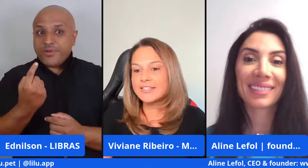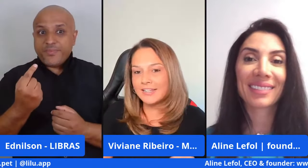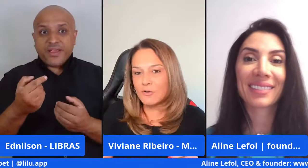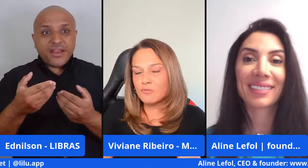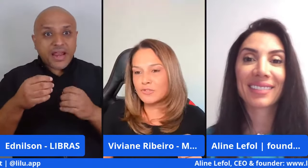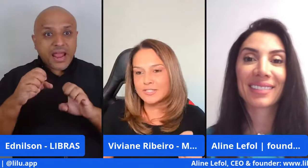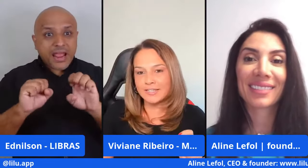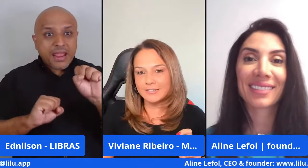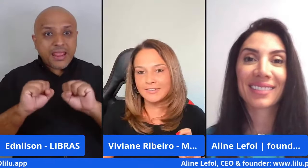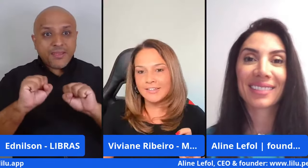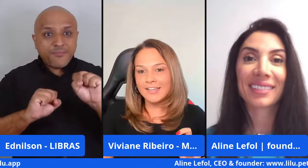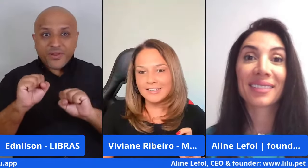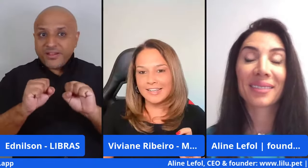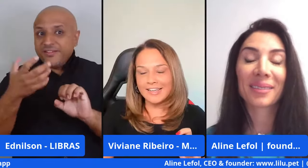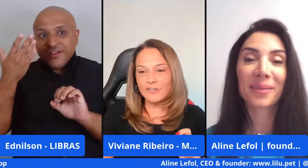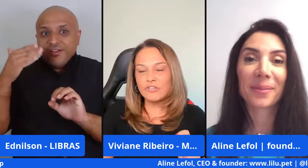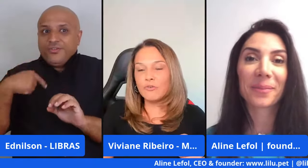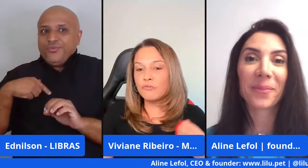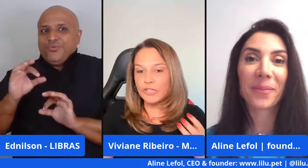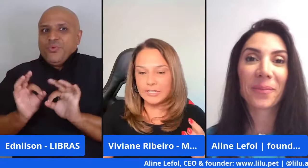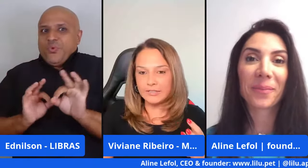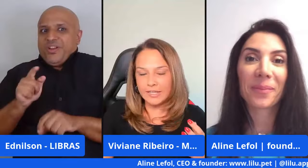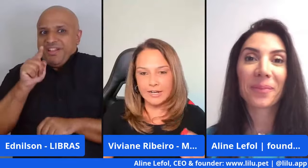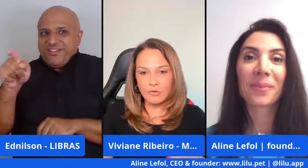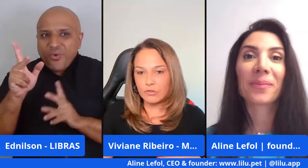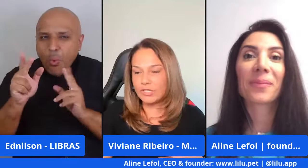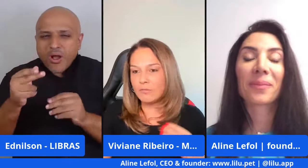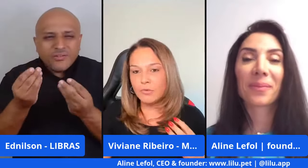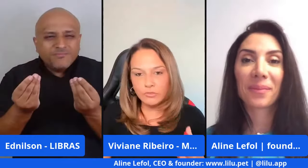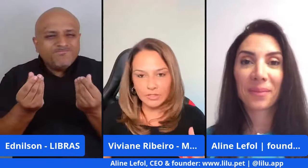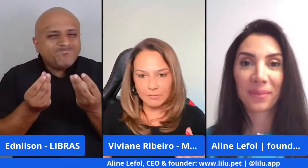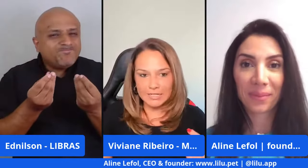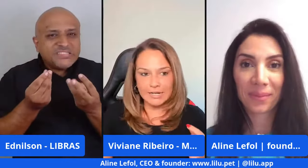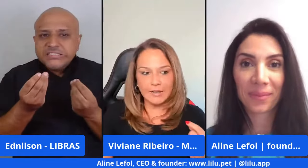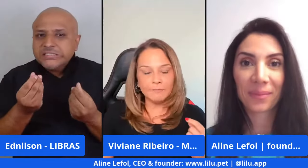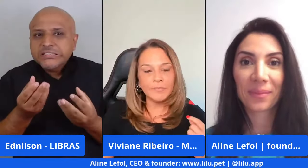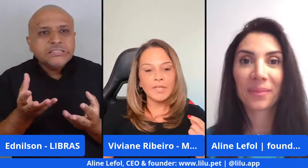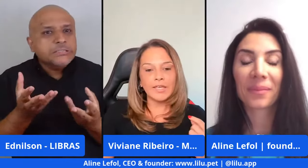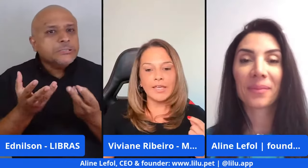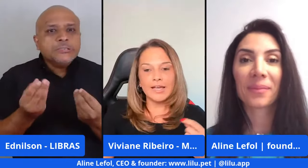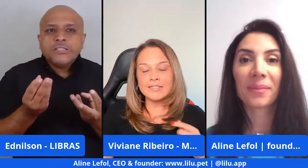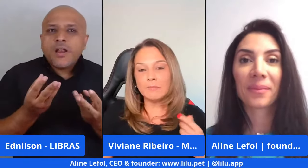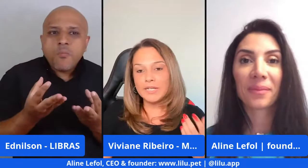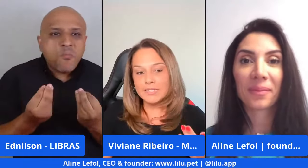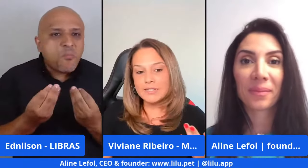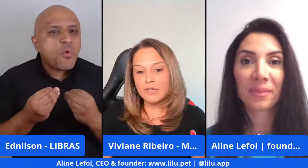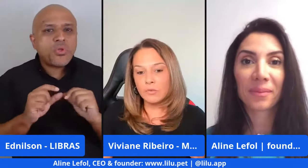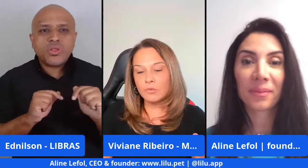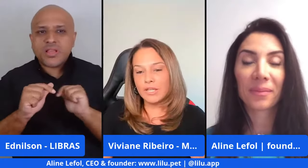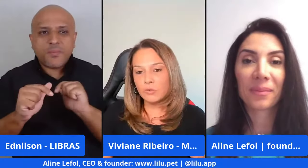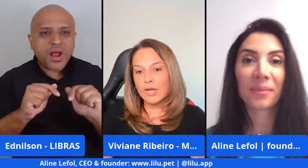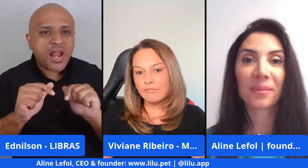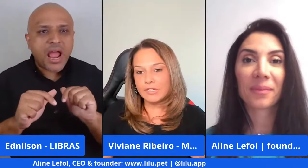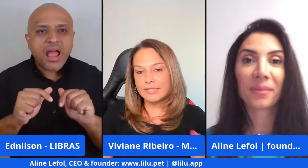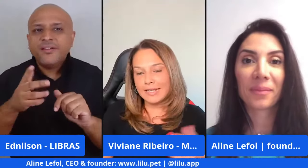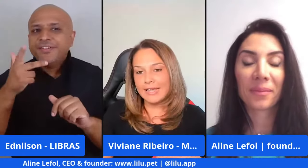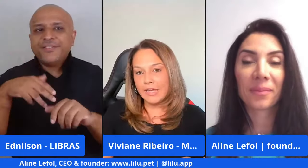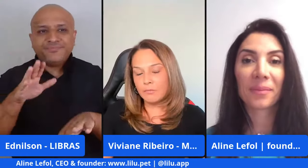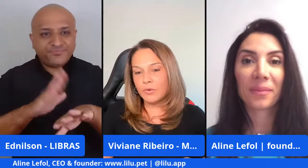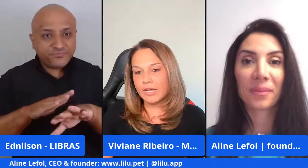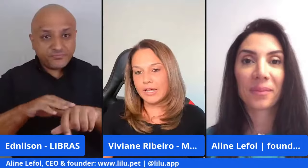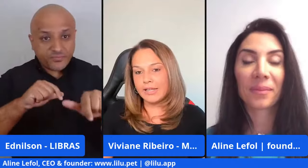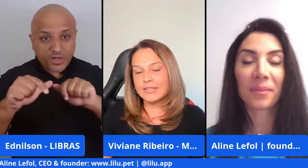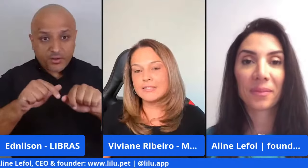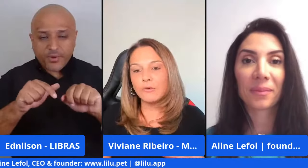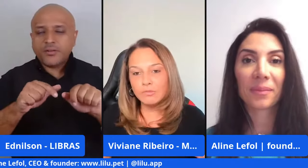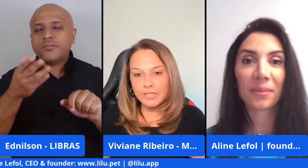fui organizada como você, né? Eu tive o feeling, era algo que eu queria muito trabalhar, as empresas que eu atuava na